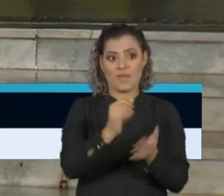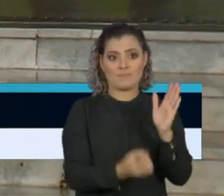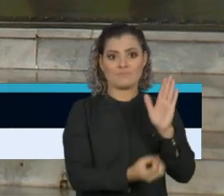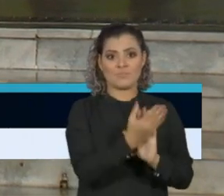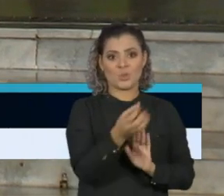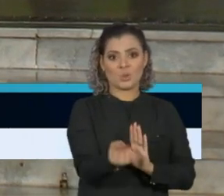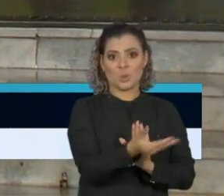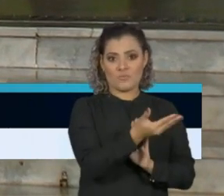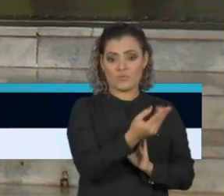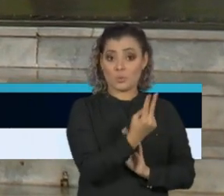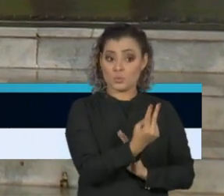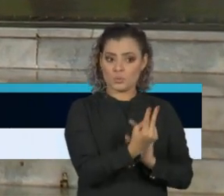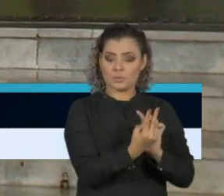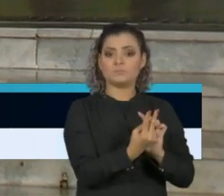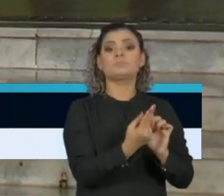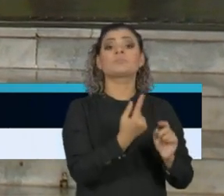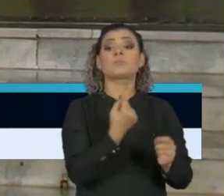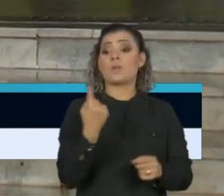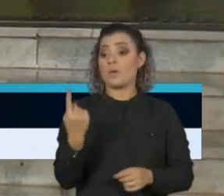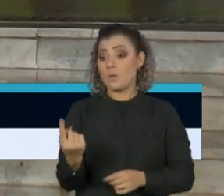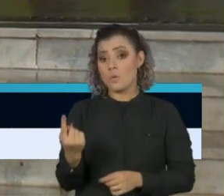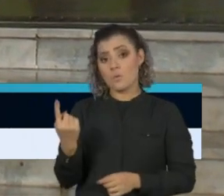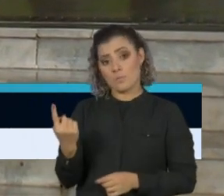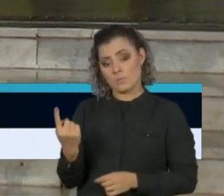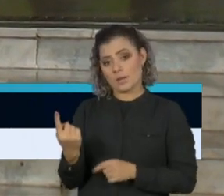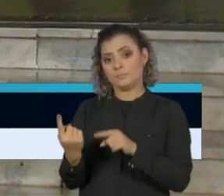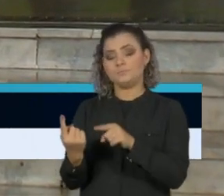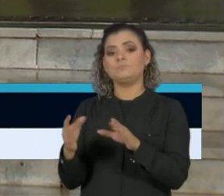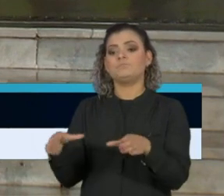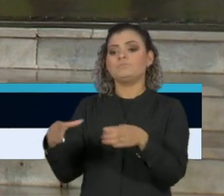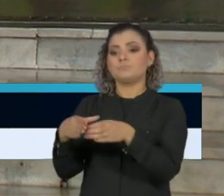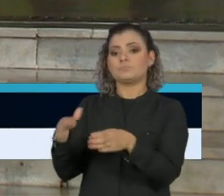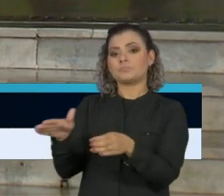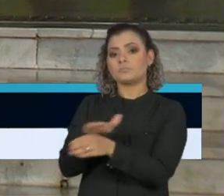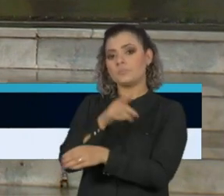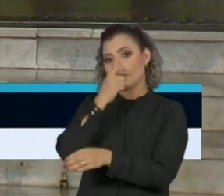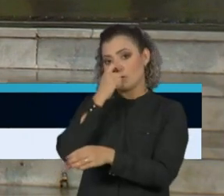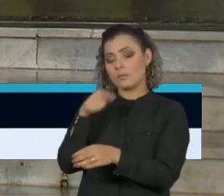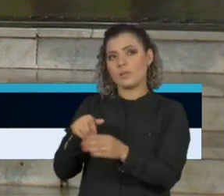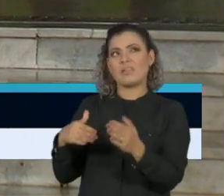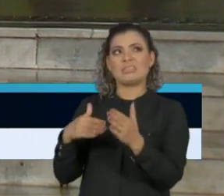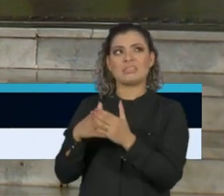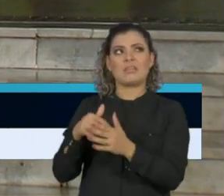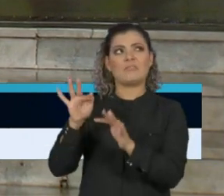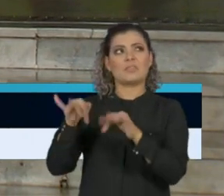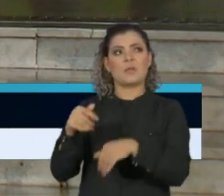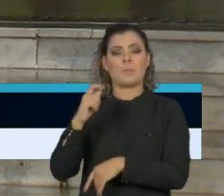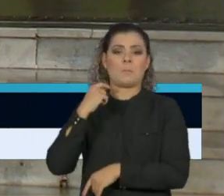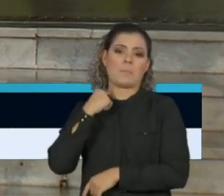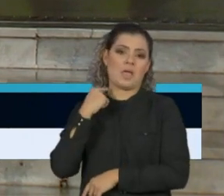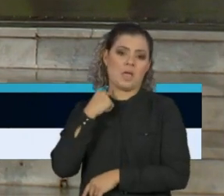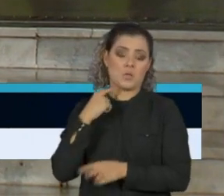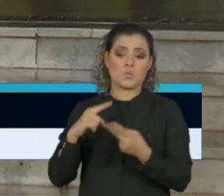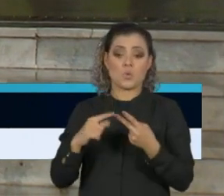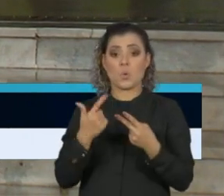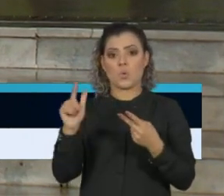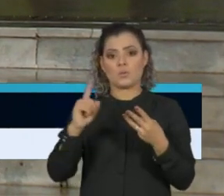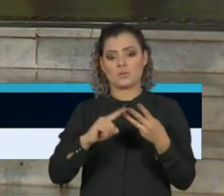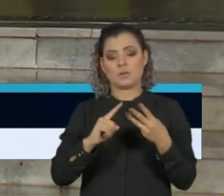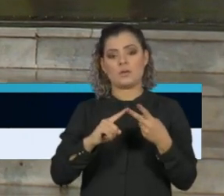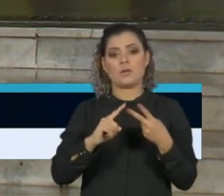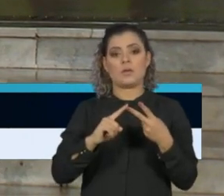uma que deve se esgotar ou lotar até o final de maio e a outra até o final de julho.